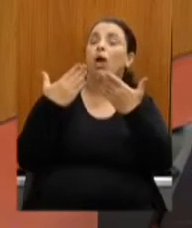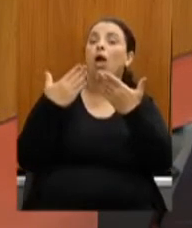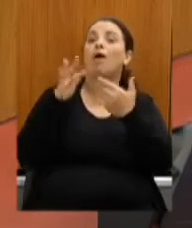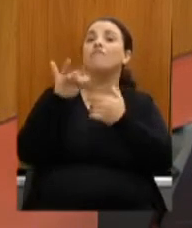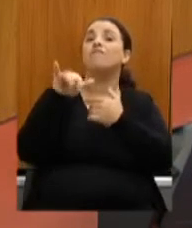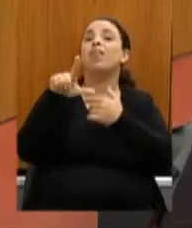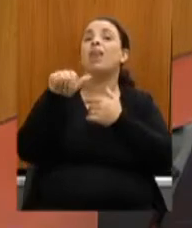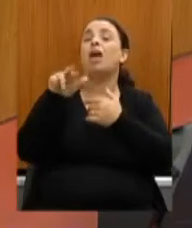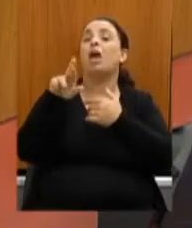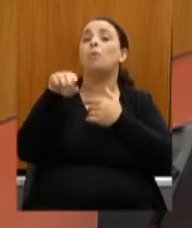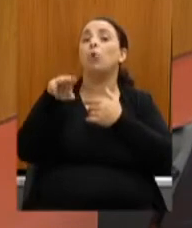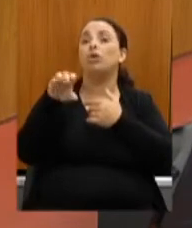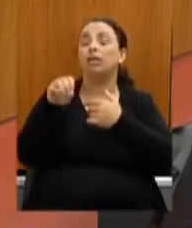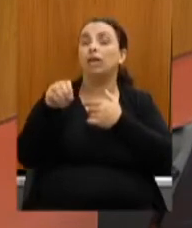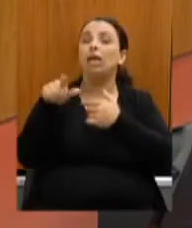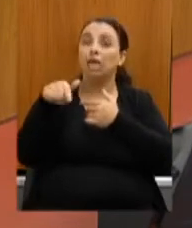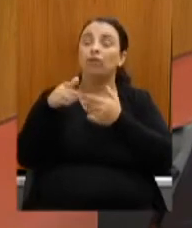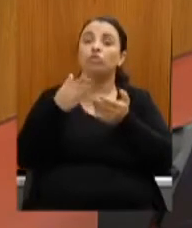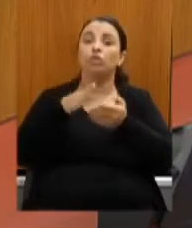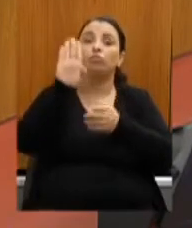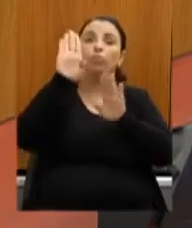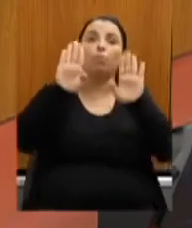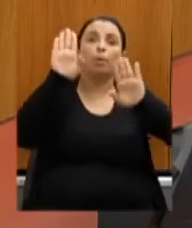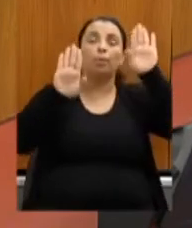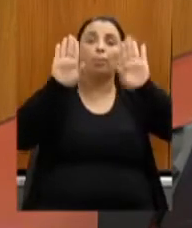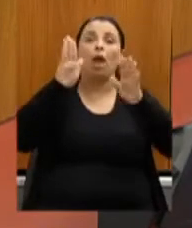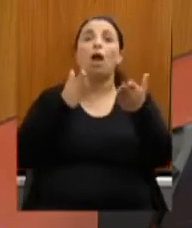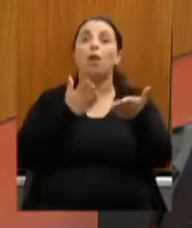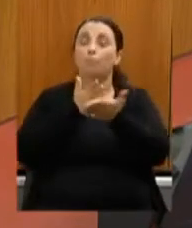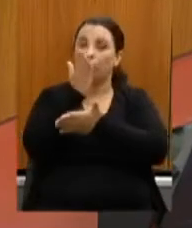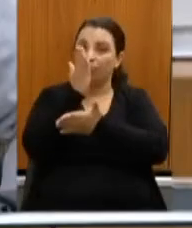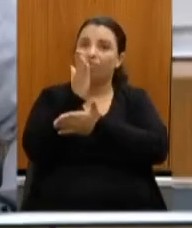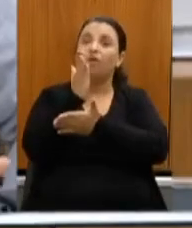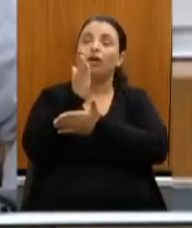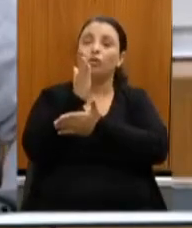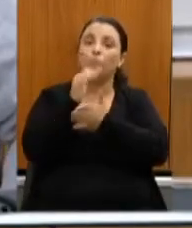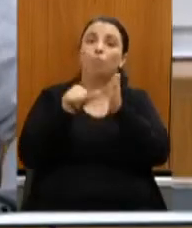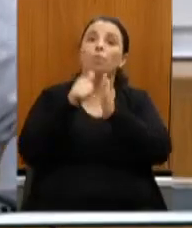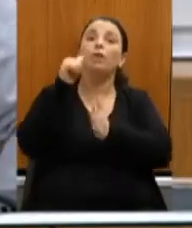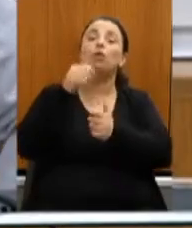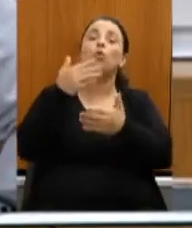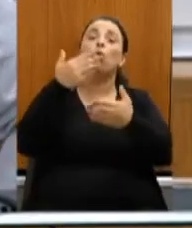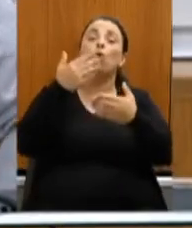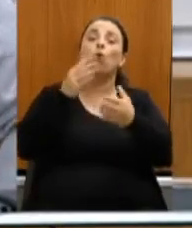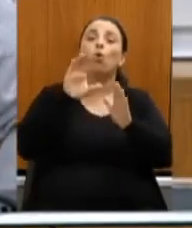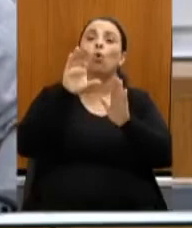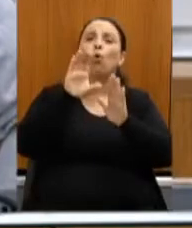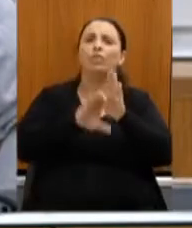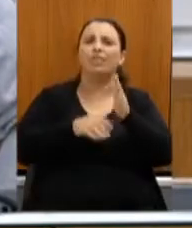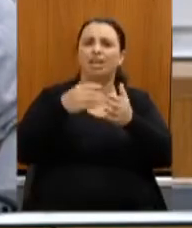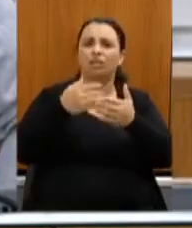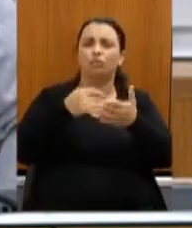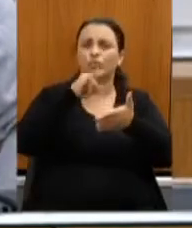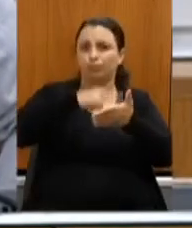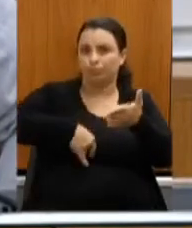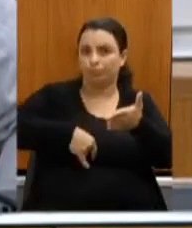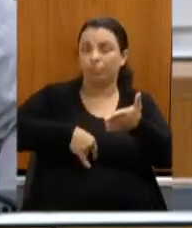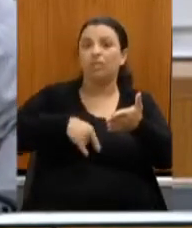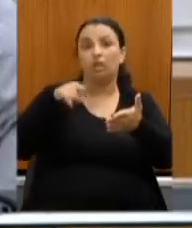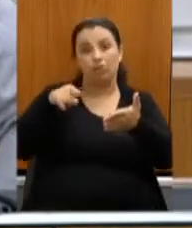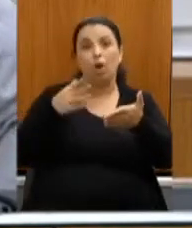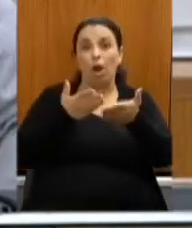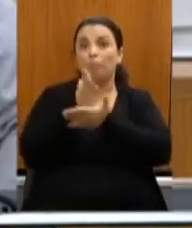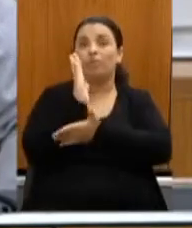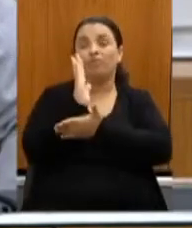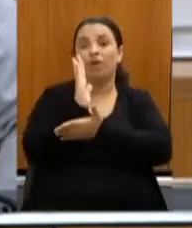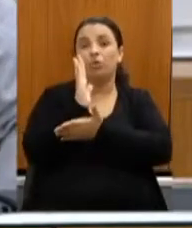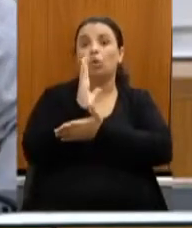contrato lá é o lugar primeiro acho que esse debate pode ser ampliado mas lá ele foi aprovado e